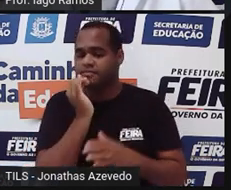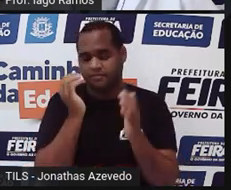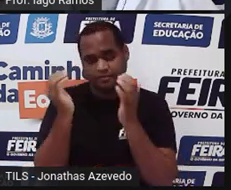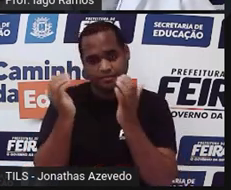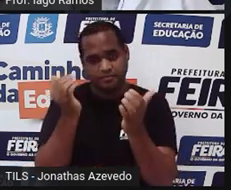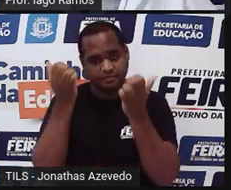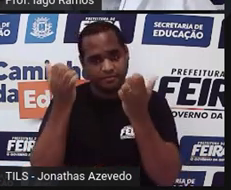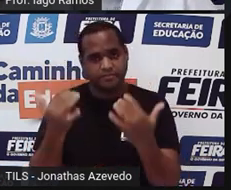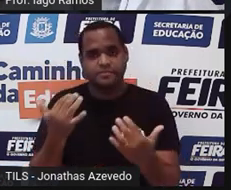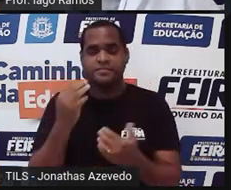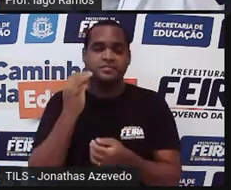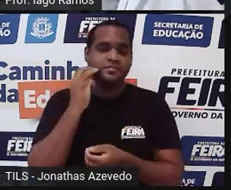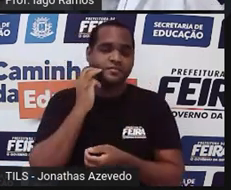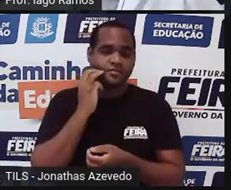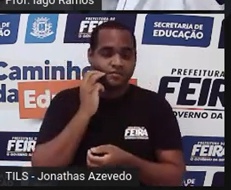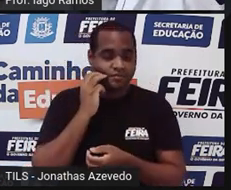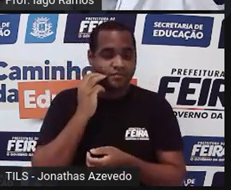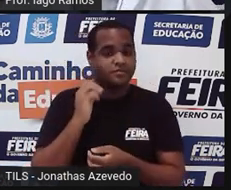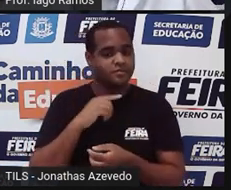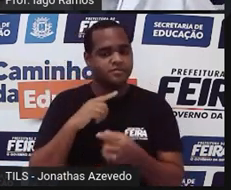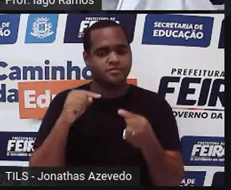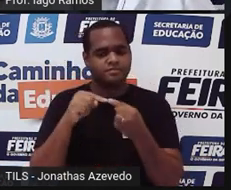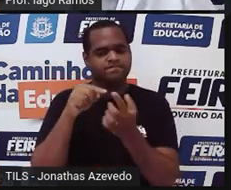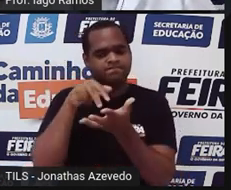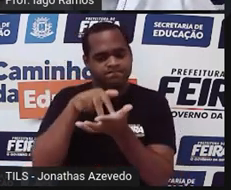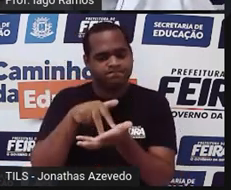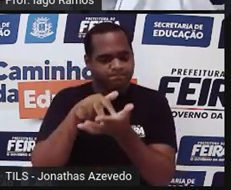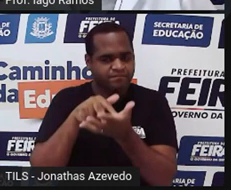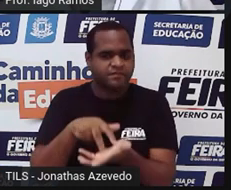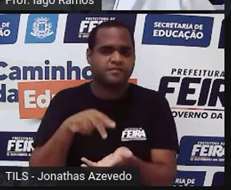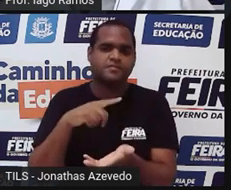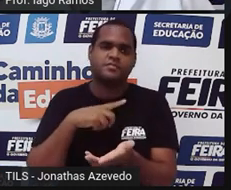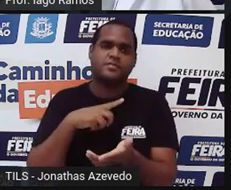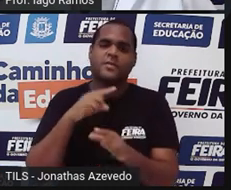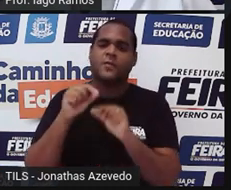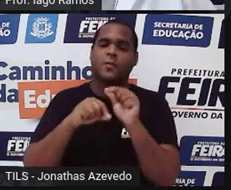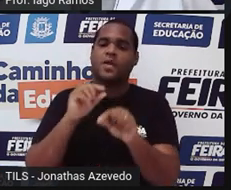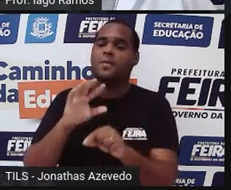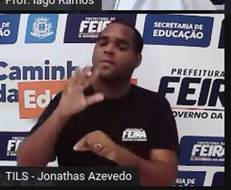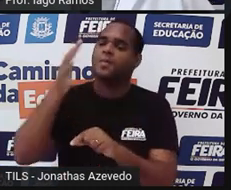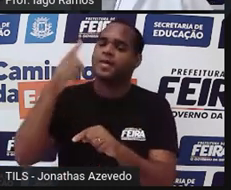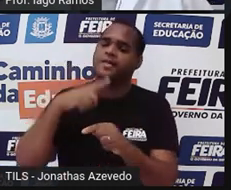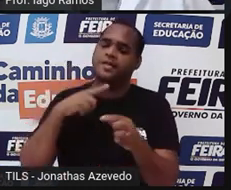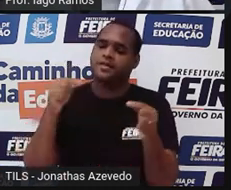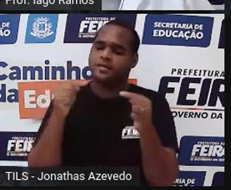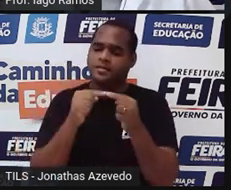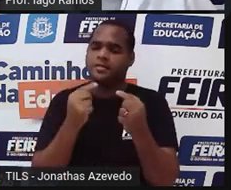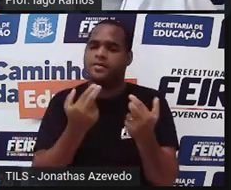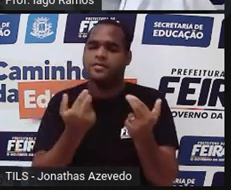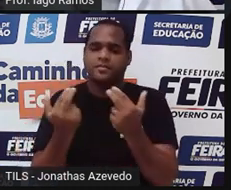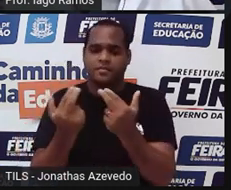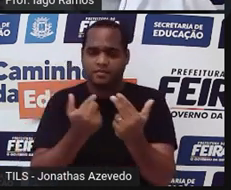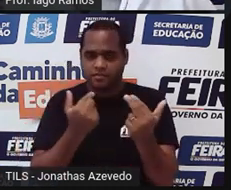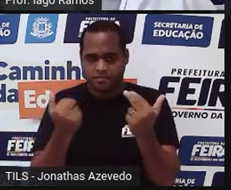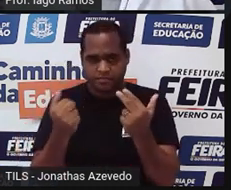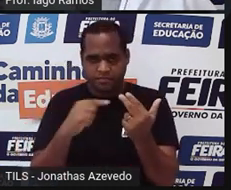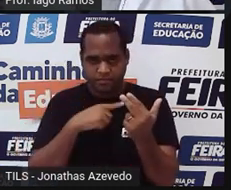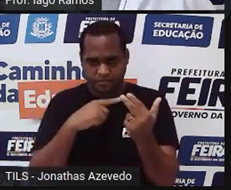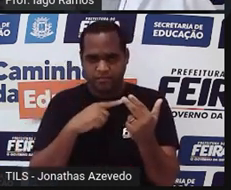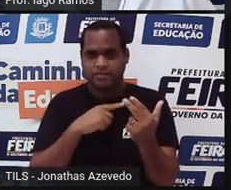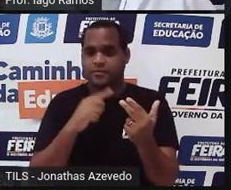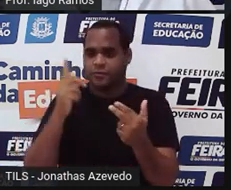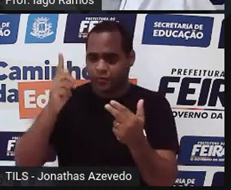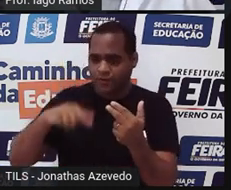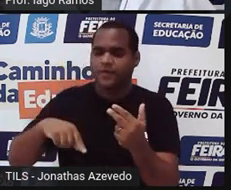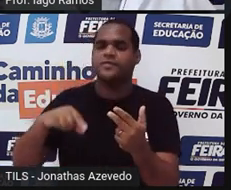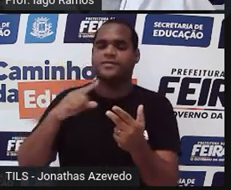ponto rosa eu aplicasse pressão aqui, o que aconteceria? Ele se deformaria da mesma forma. Vamos fazer de novo.